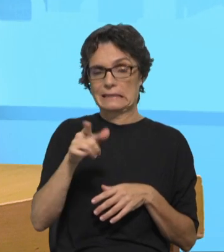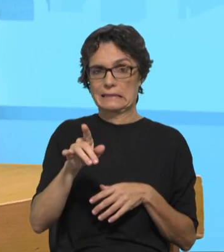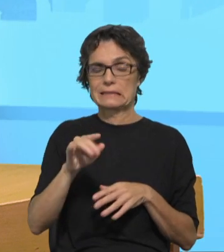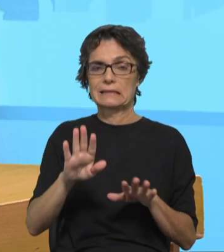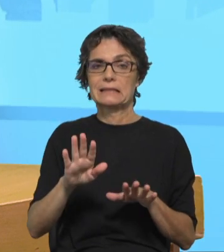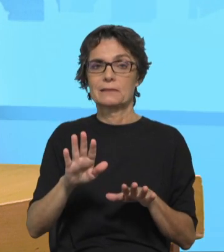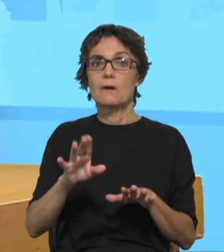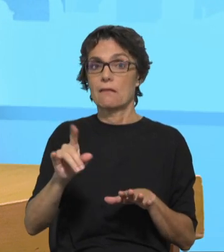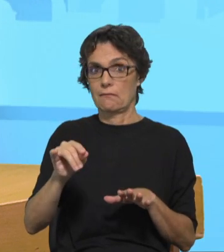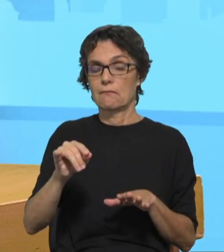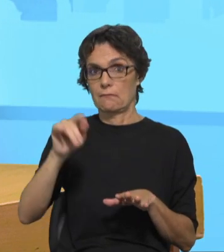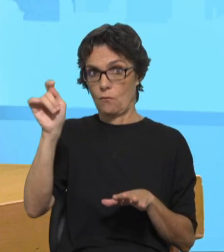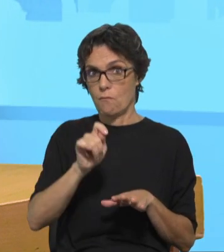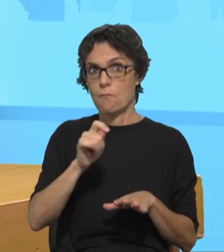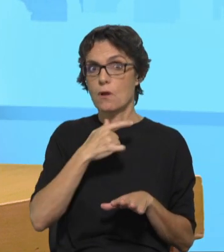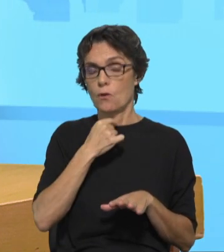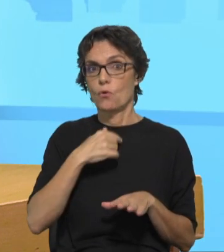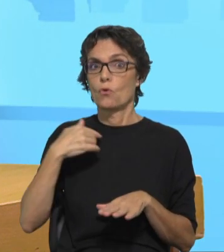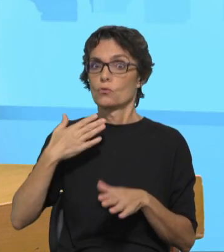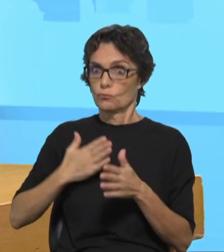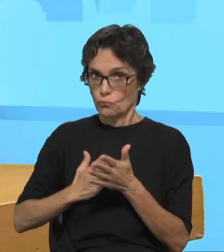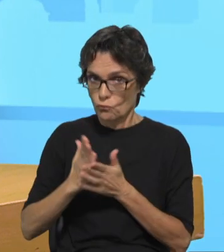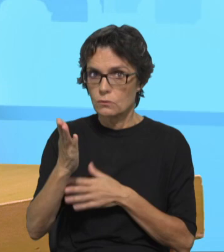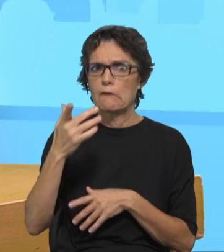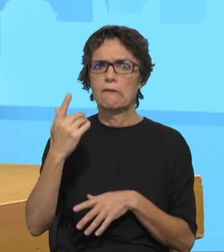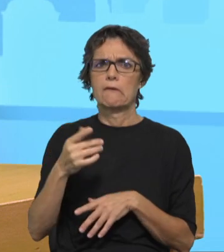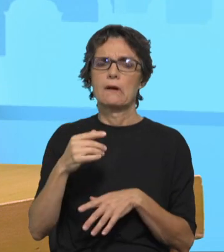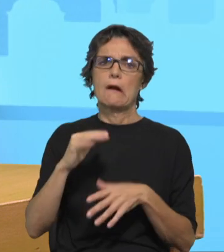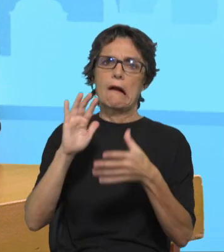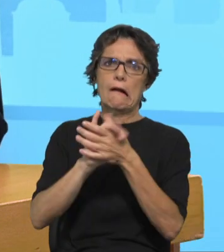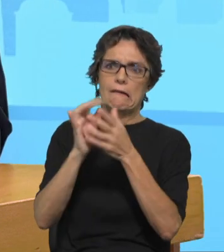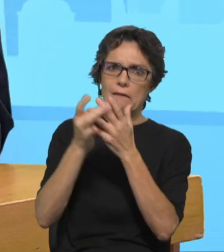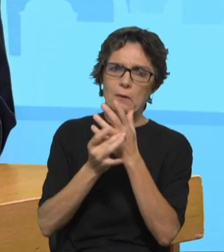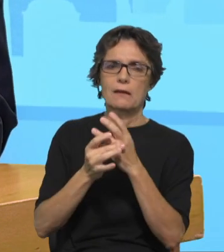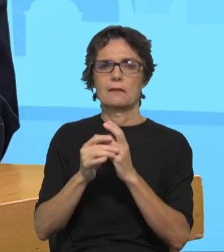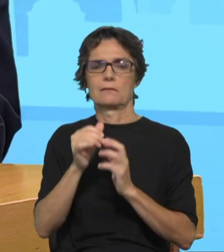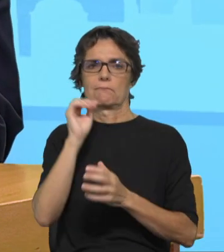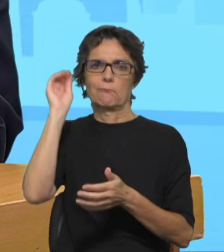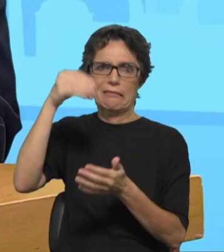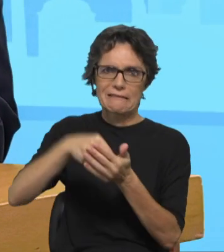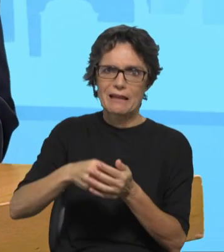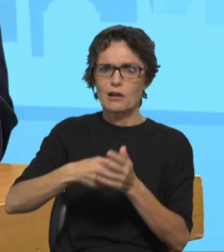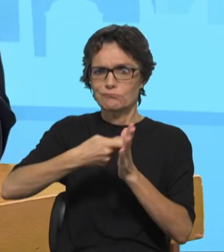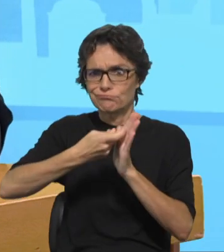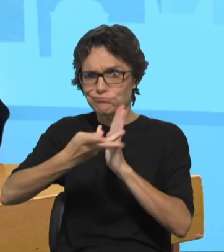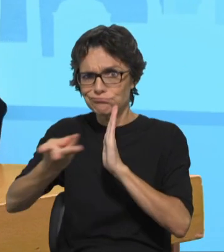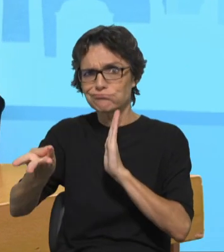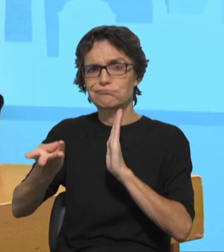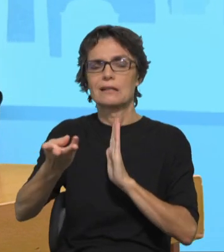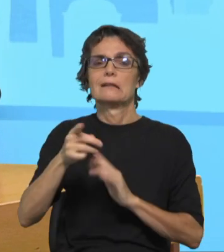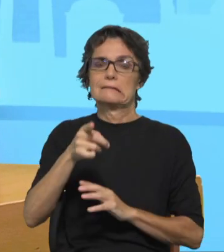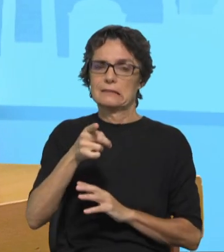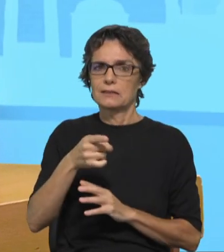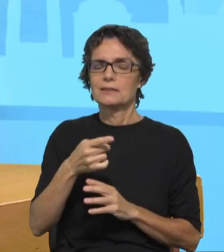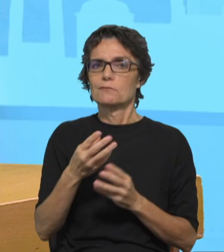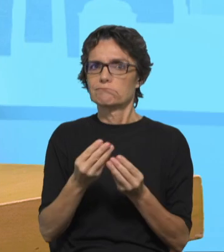foi fácil. Eu tive os casamentos todos e os batizados todos, e foram muitos. Para uma paróquia de cidades não é normal.